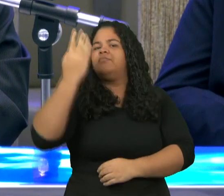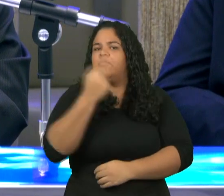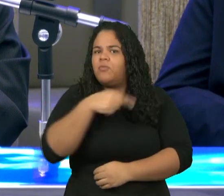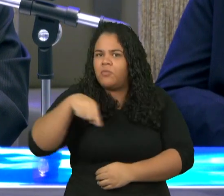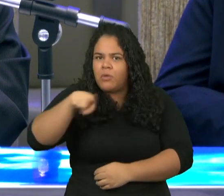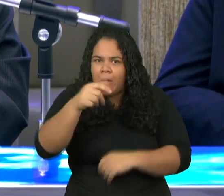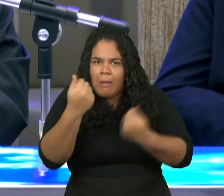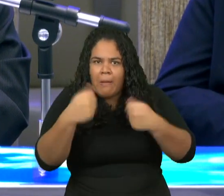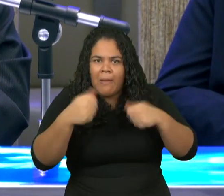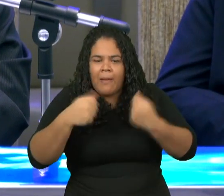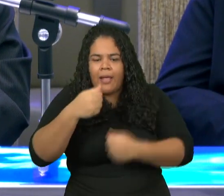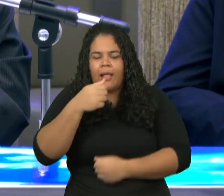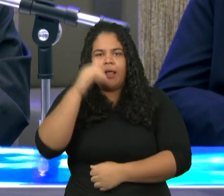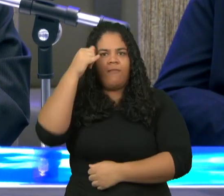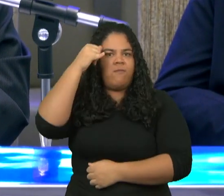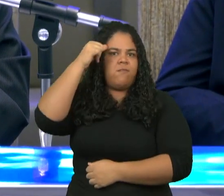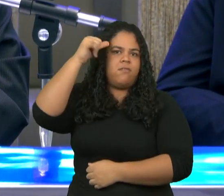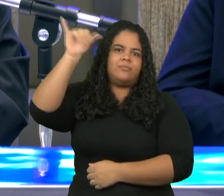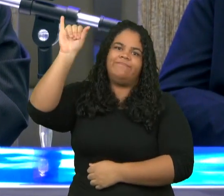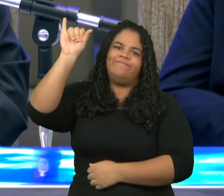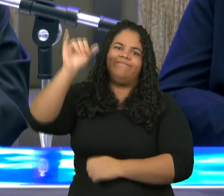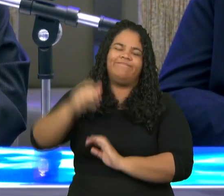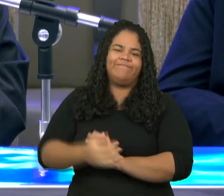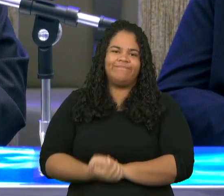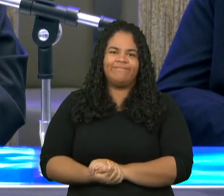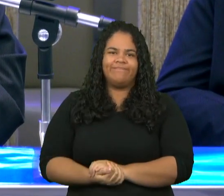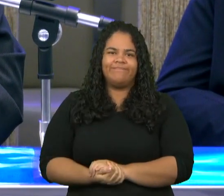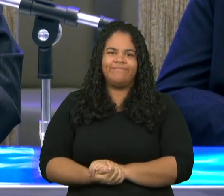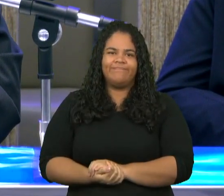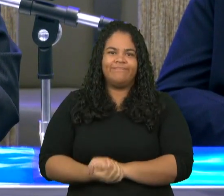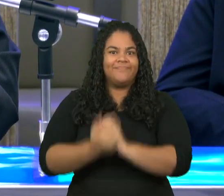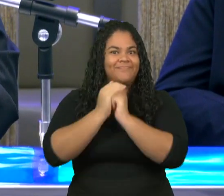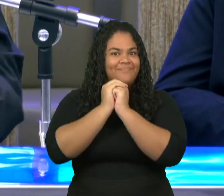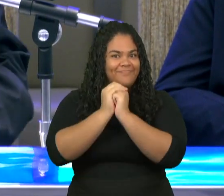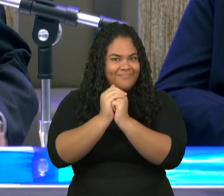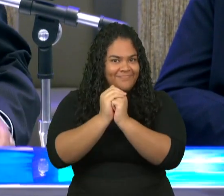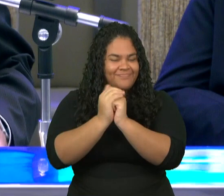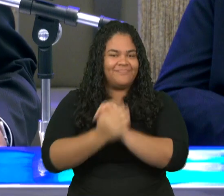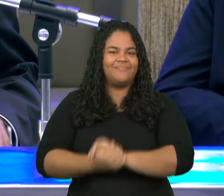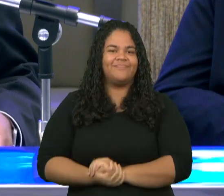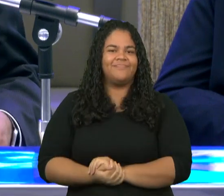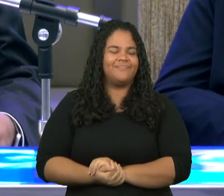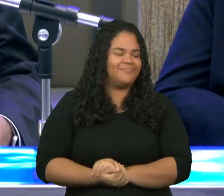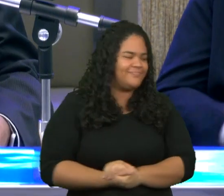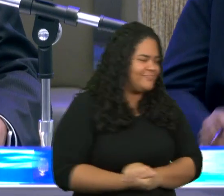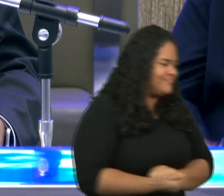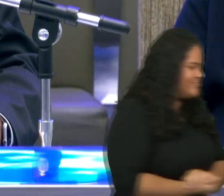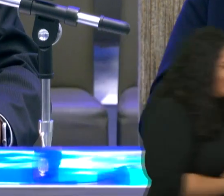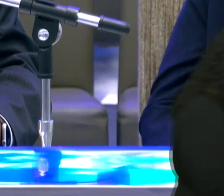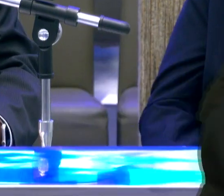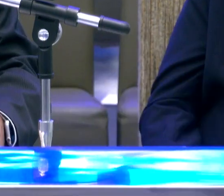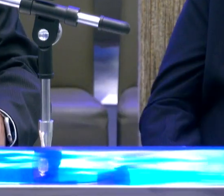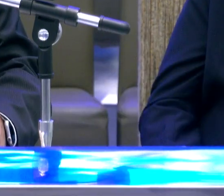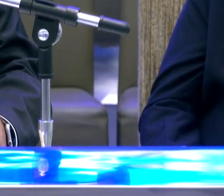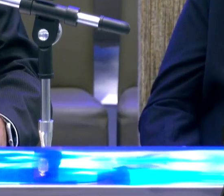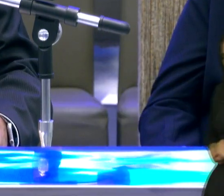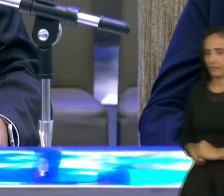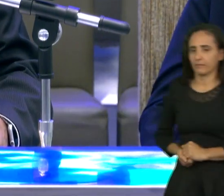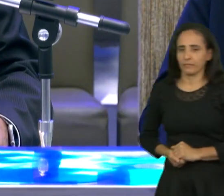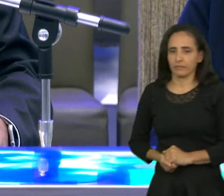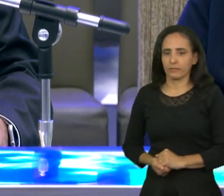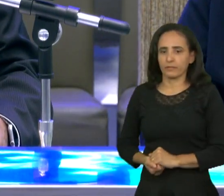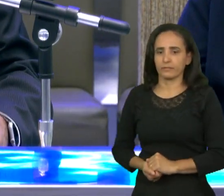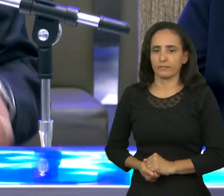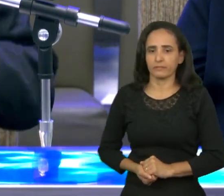ele diz, destes, afasta-te. Amém, meus irmãos? Então vemos nesses dois textos que Paulo